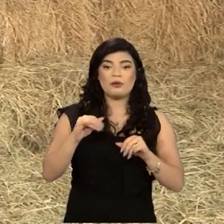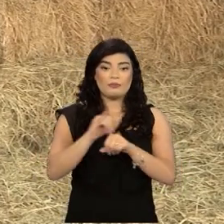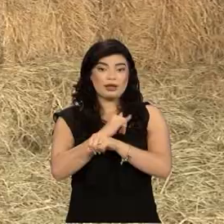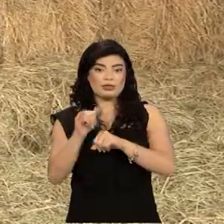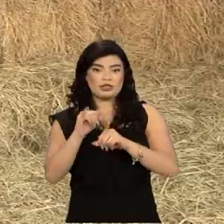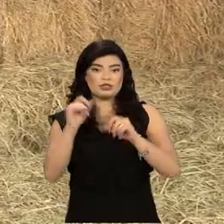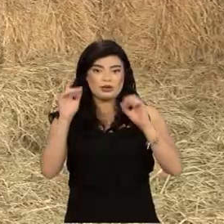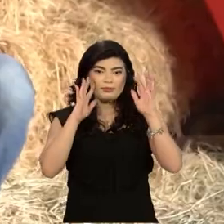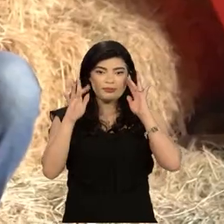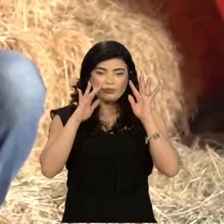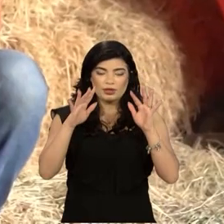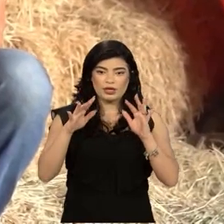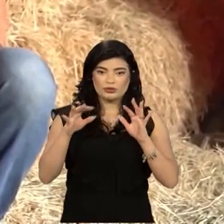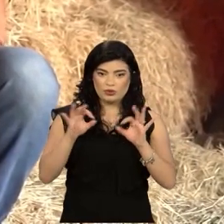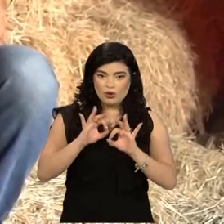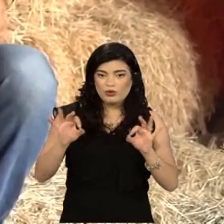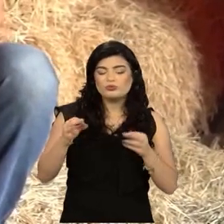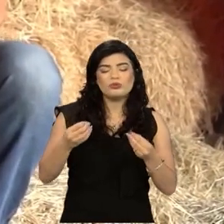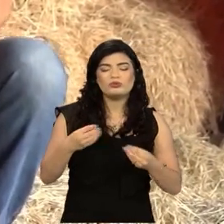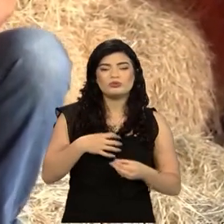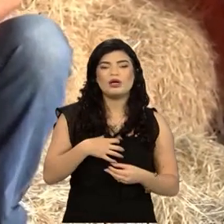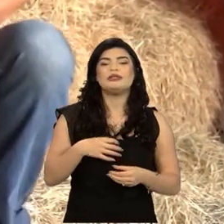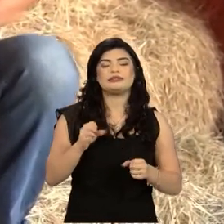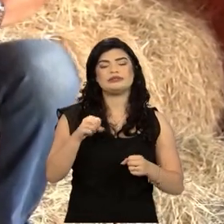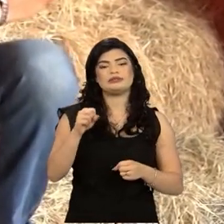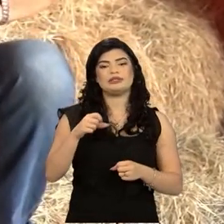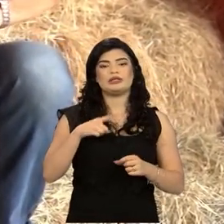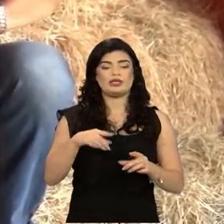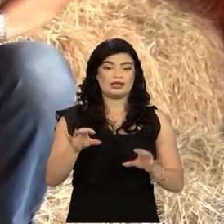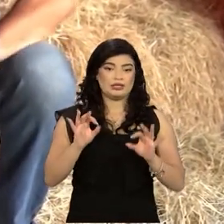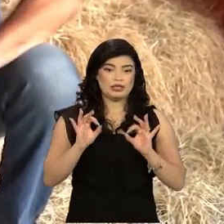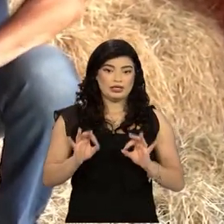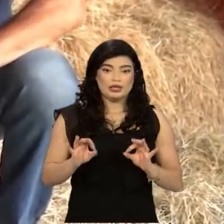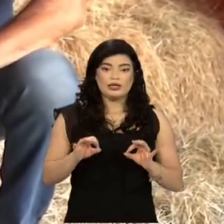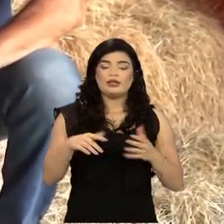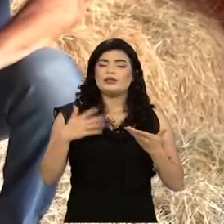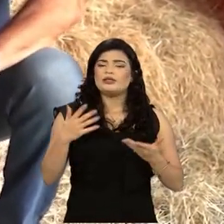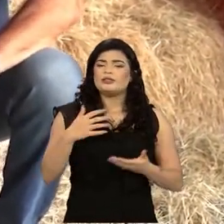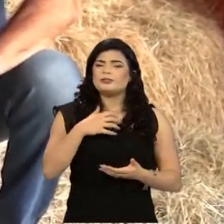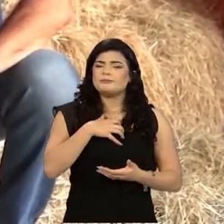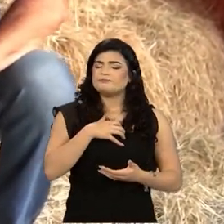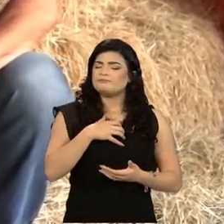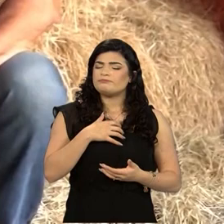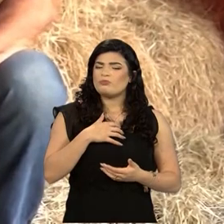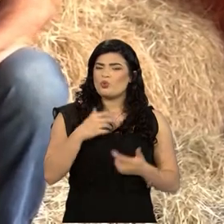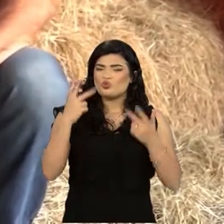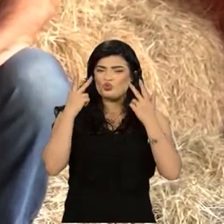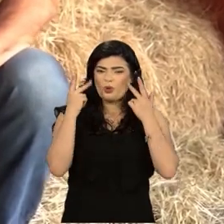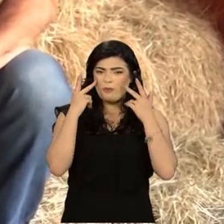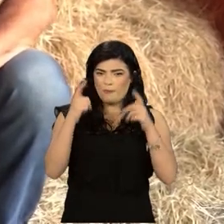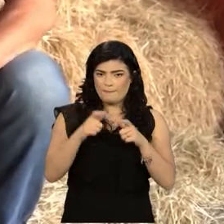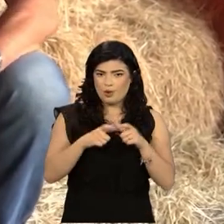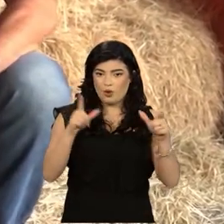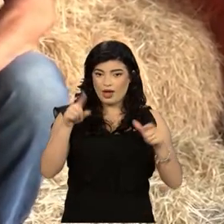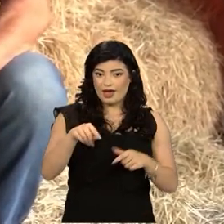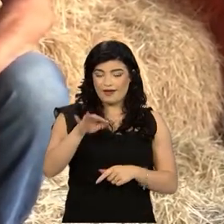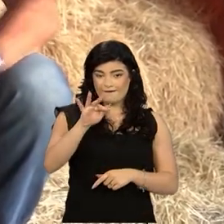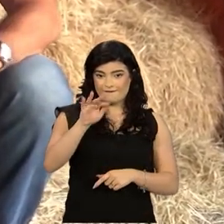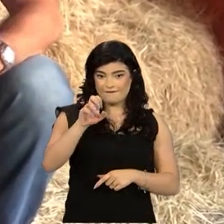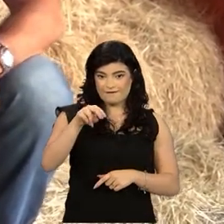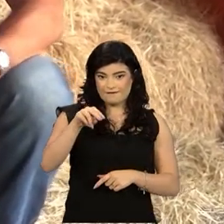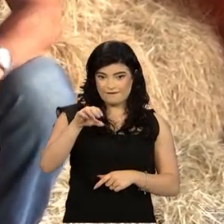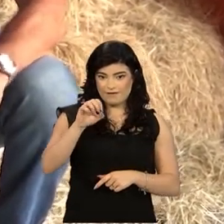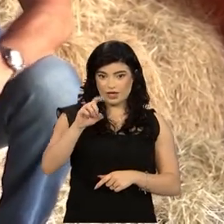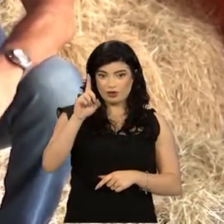eficientes nesse sentido? Sim, com certeza. Bom, o mais tradicional deles é o feno, quer dizer,